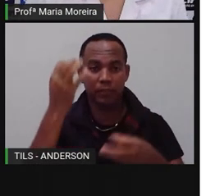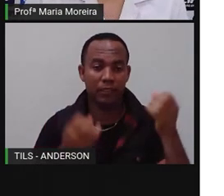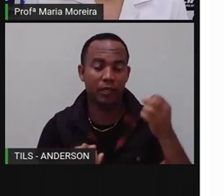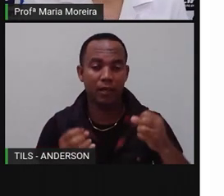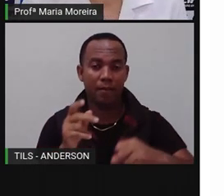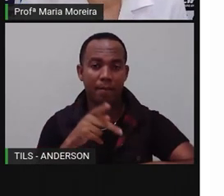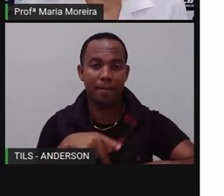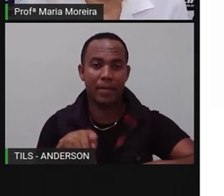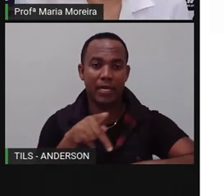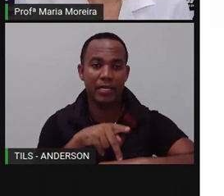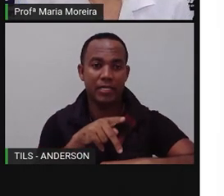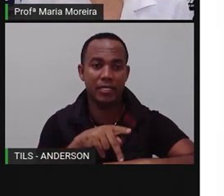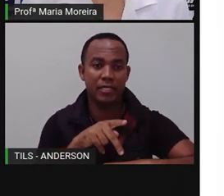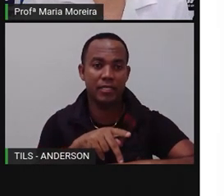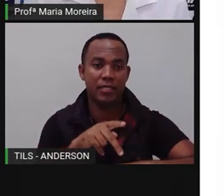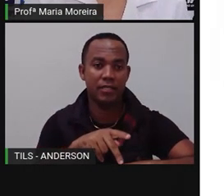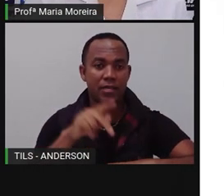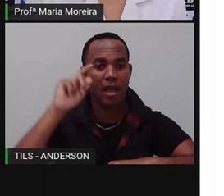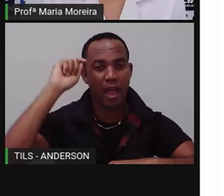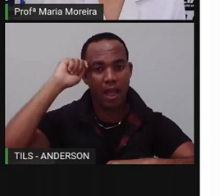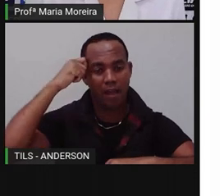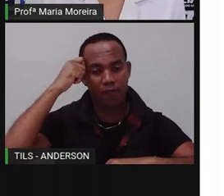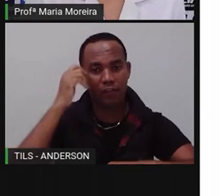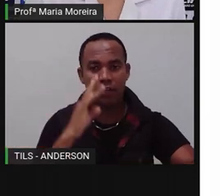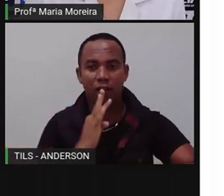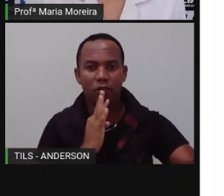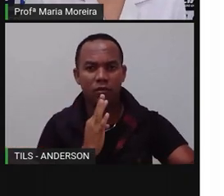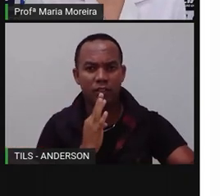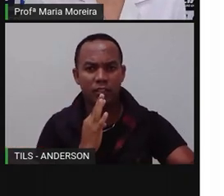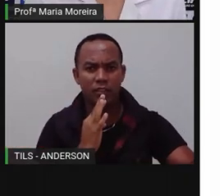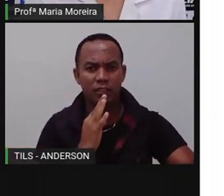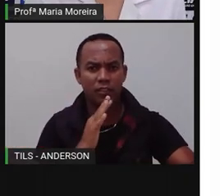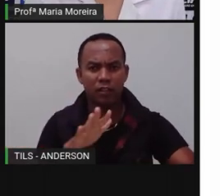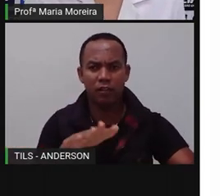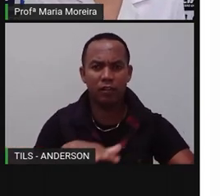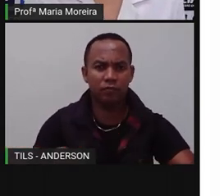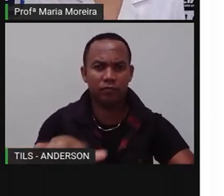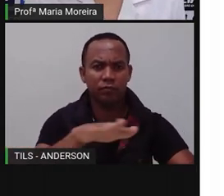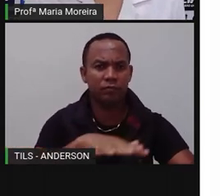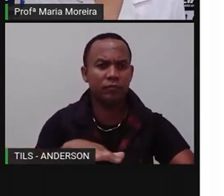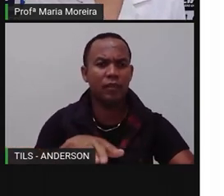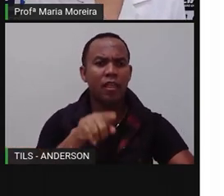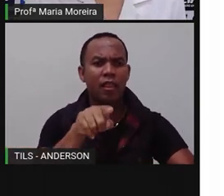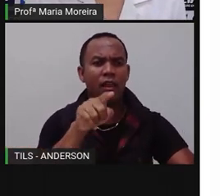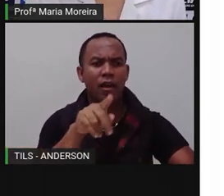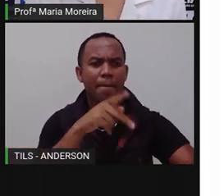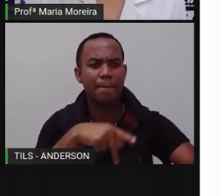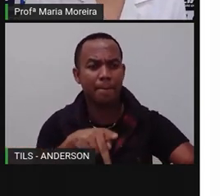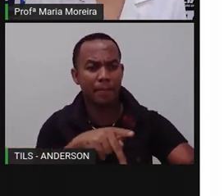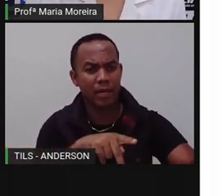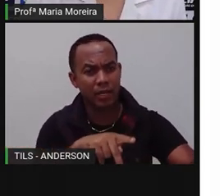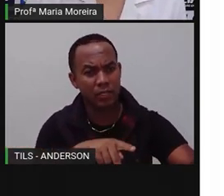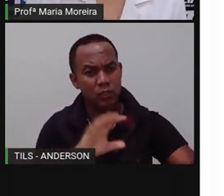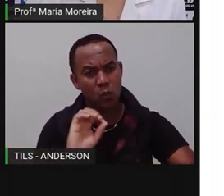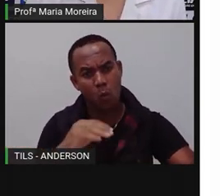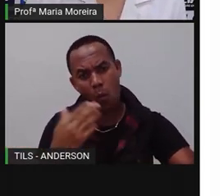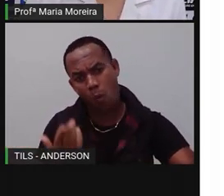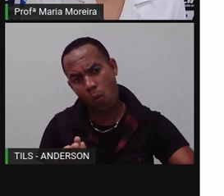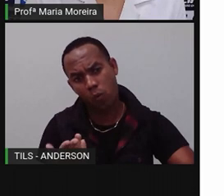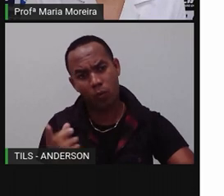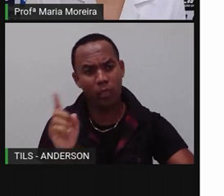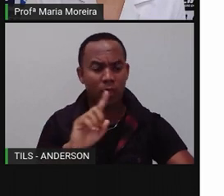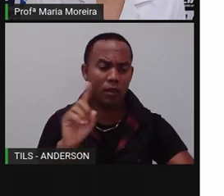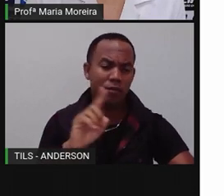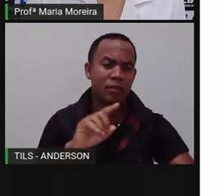África, vamos conhecer o continente africano, tá? A África é um país. E aí, Anderson, Anderson, país